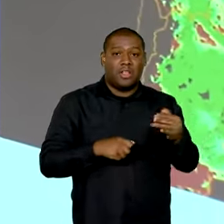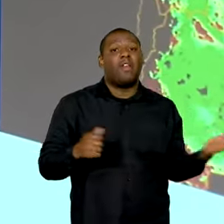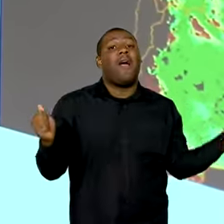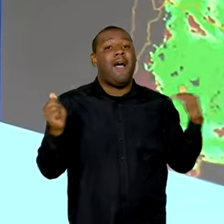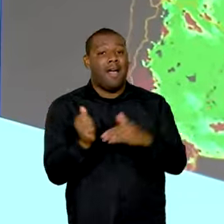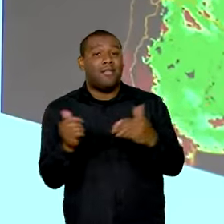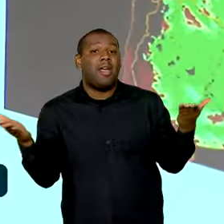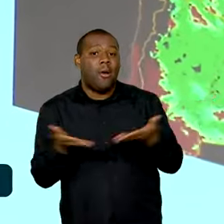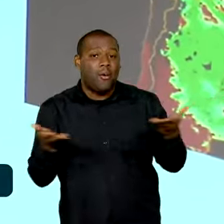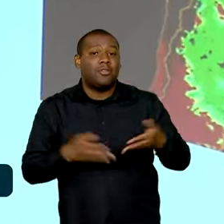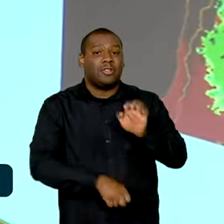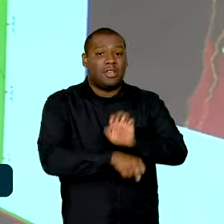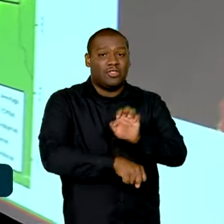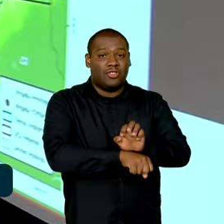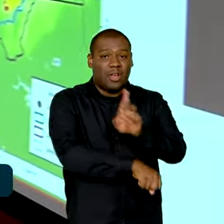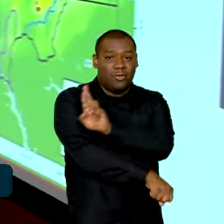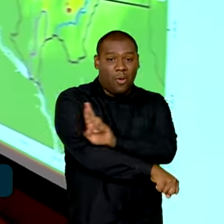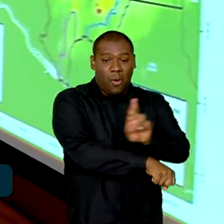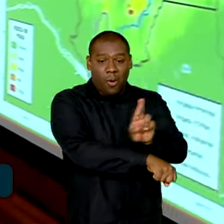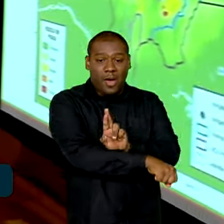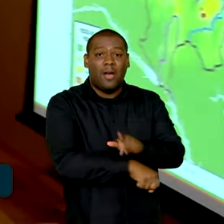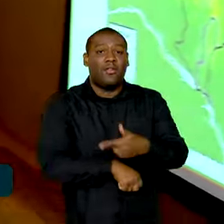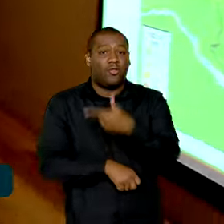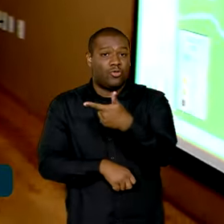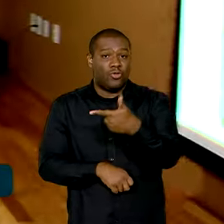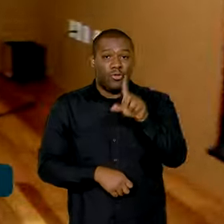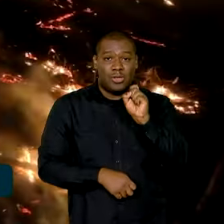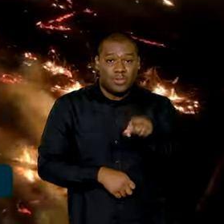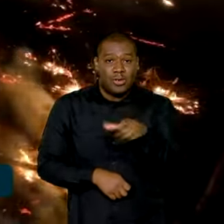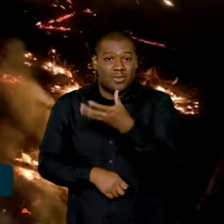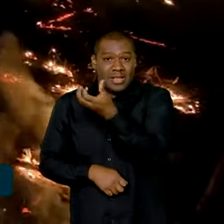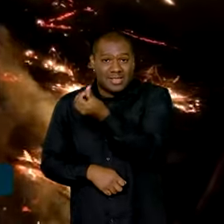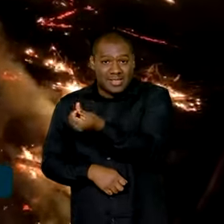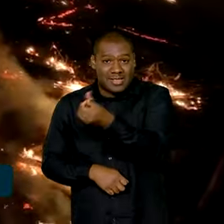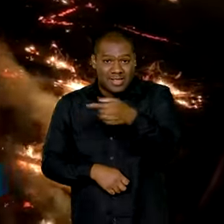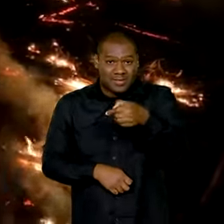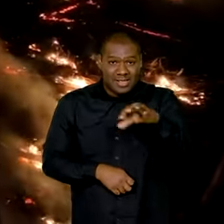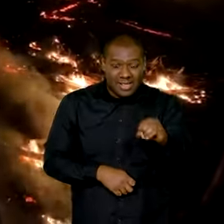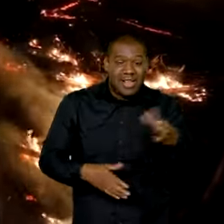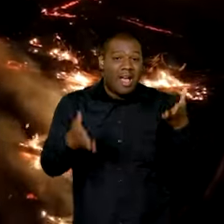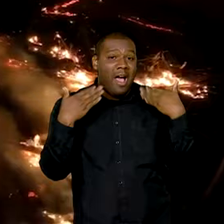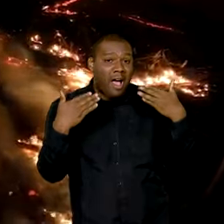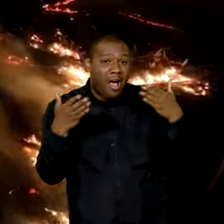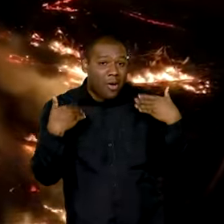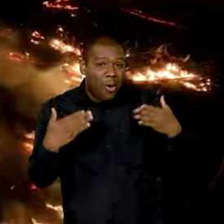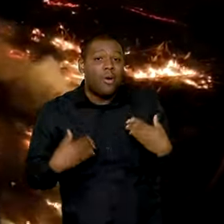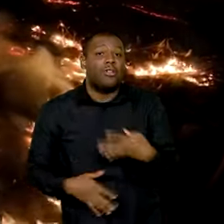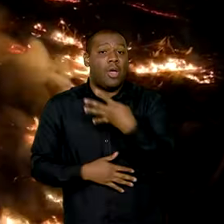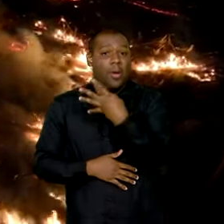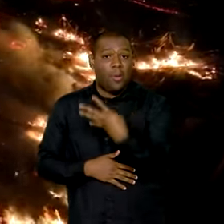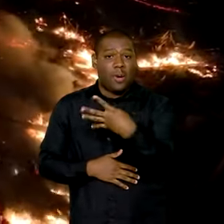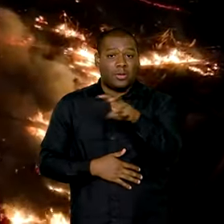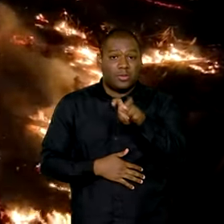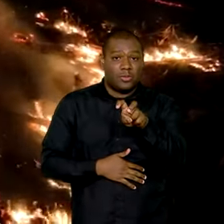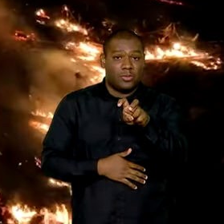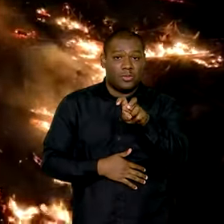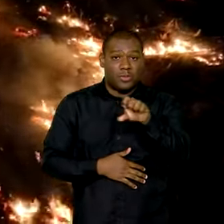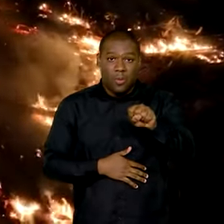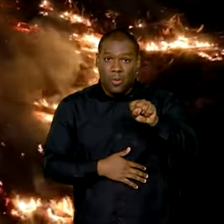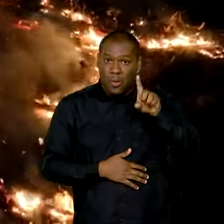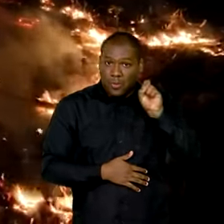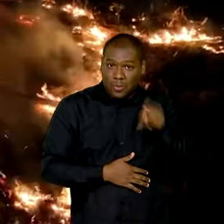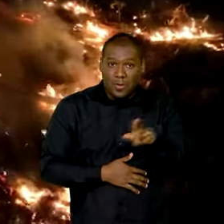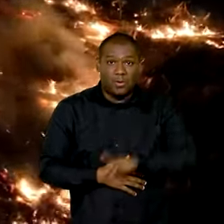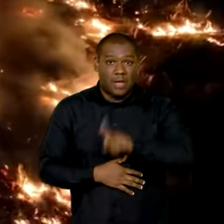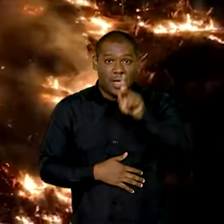Roraima teve 2.670 focos de calor e 458 mil hectares de área queimada,